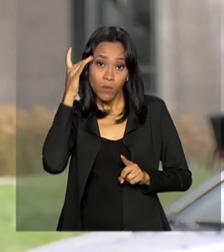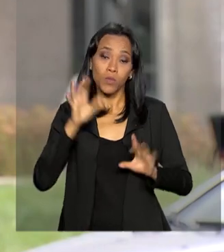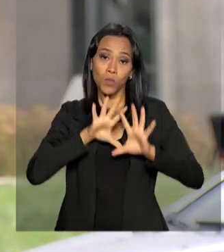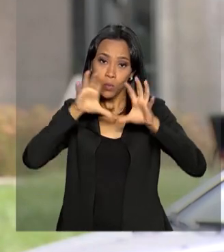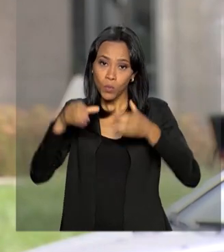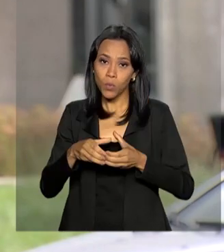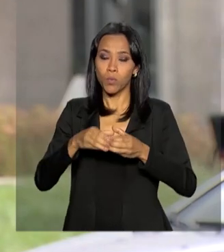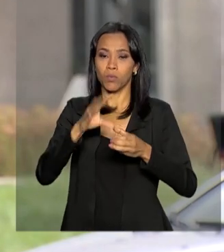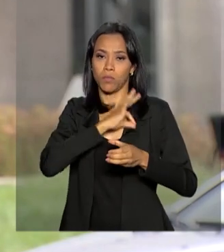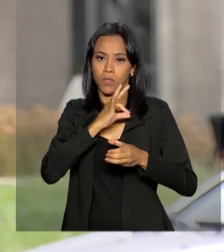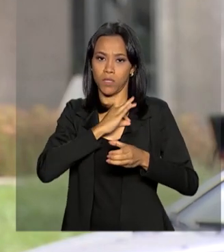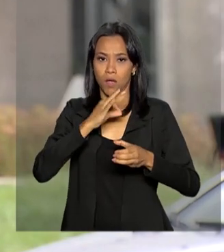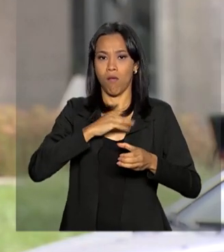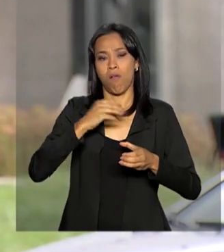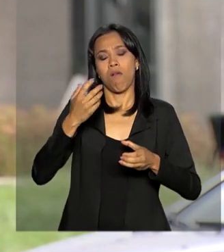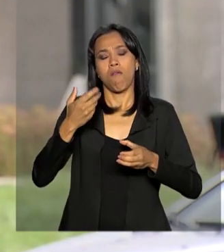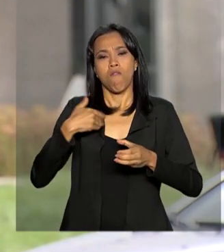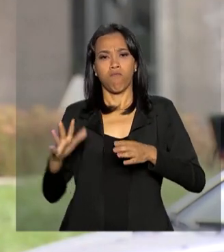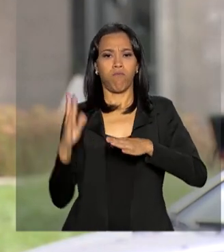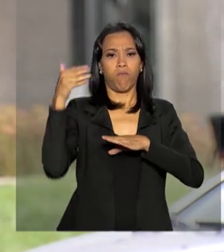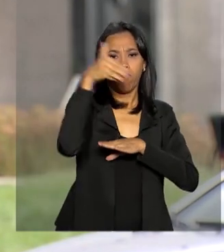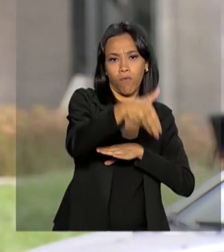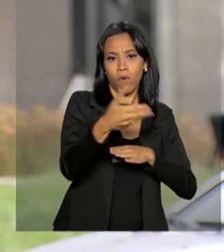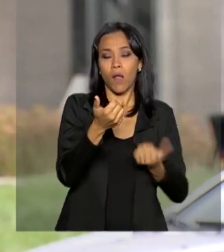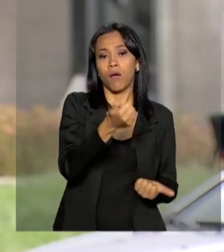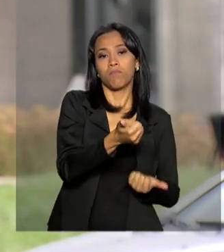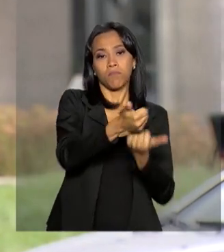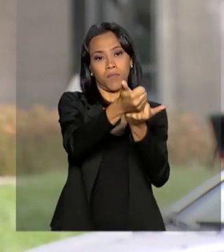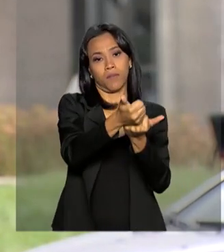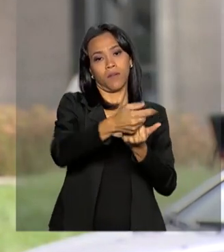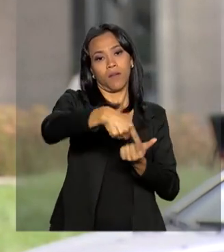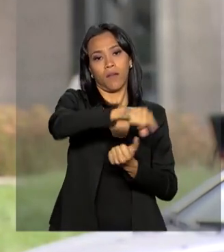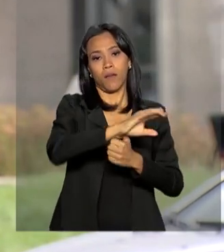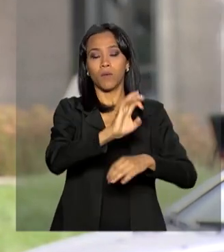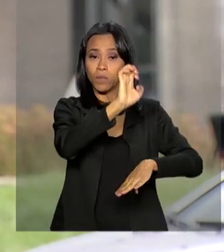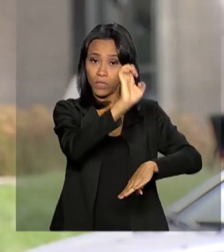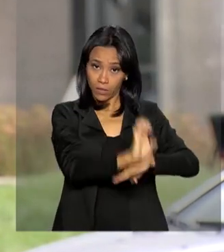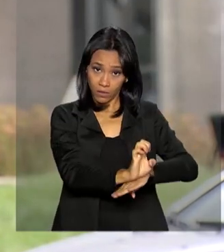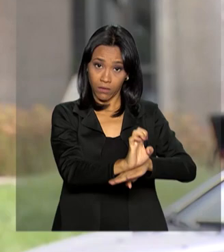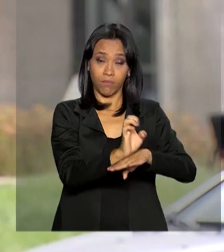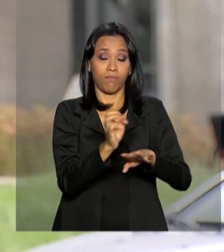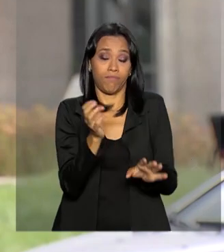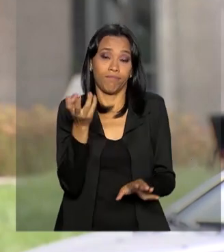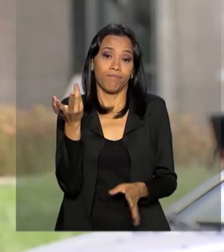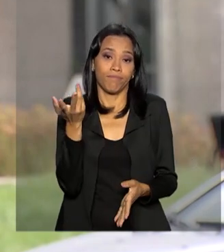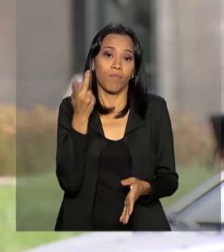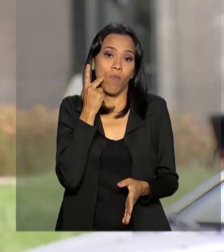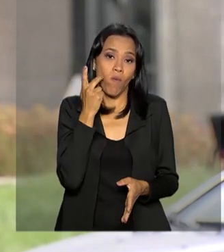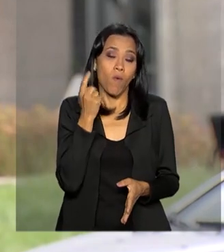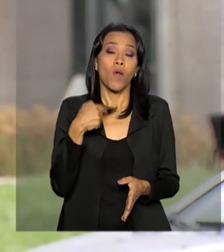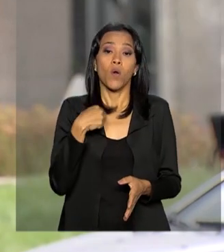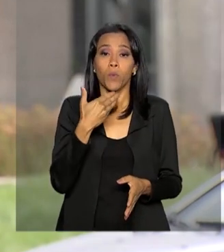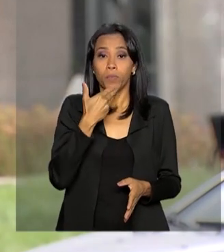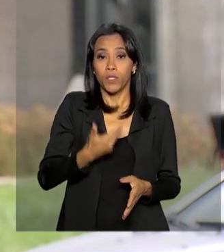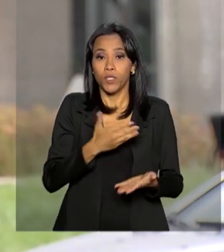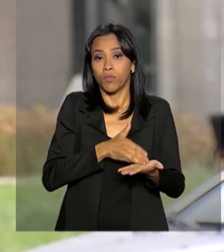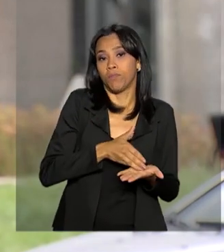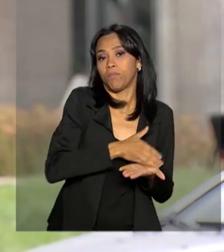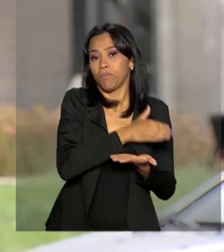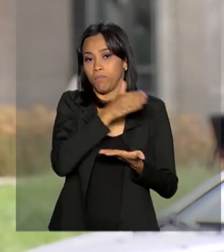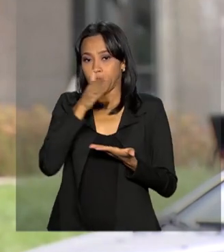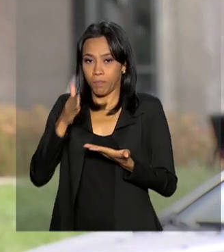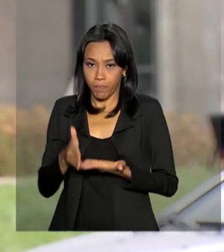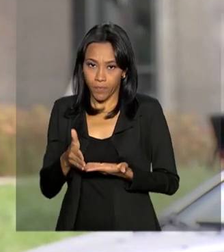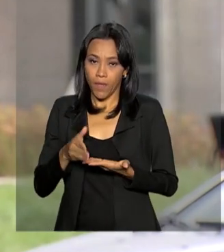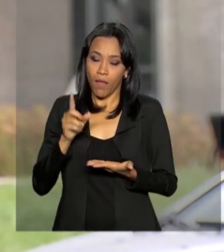Nacional atuam no estado em reforço às forças estaduais de segurança. O pedido de prorrogação foi feito